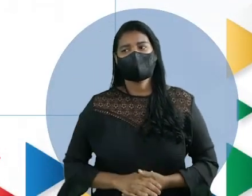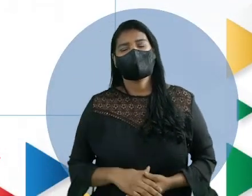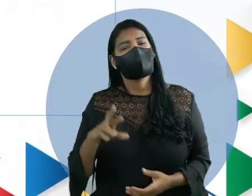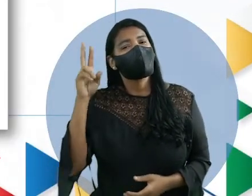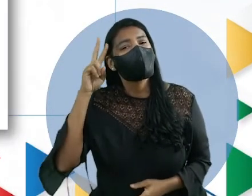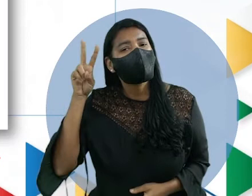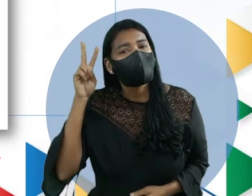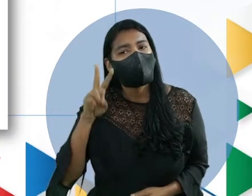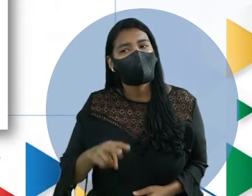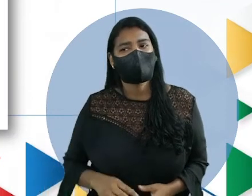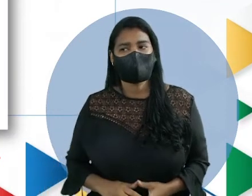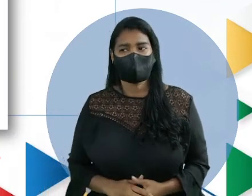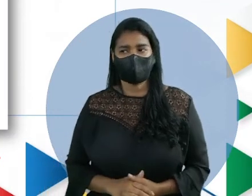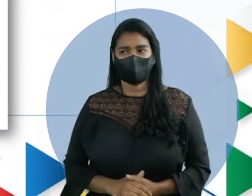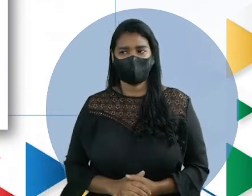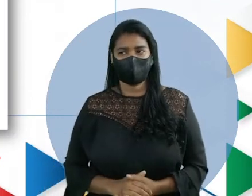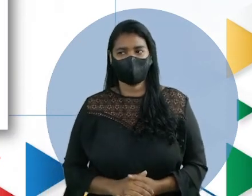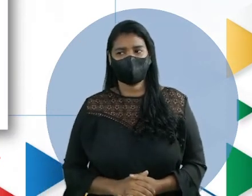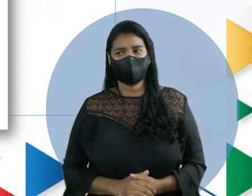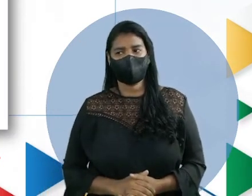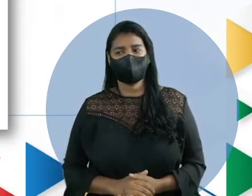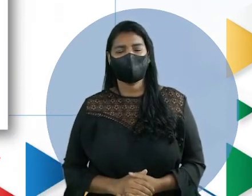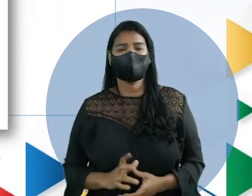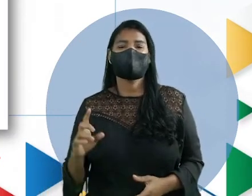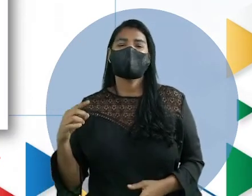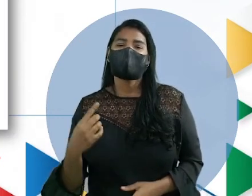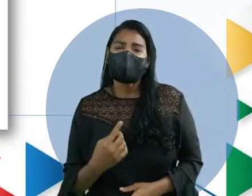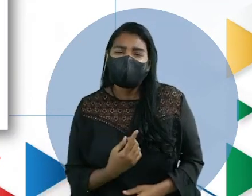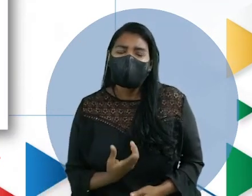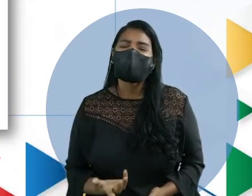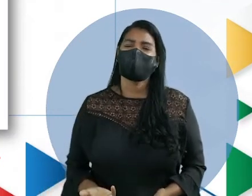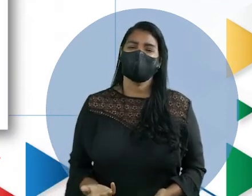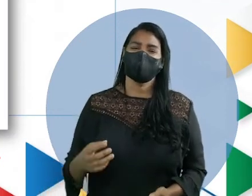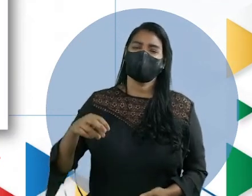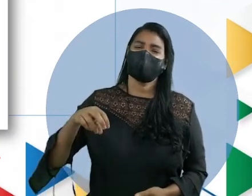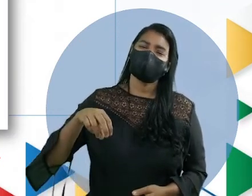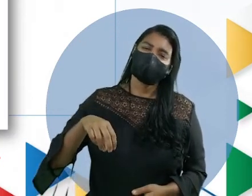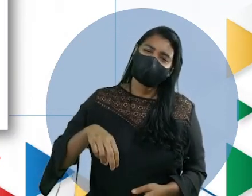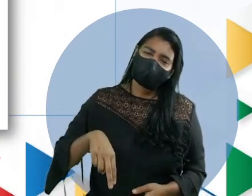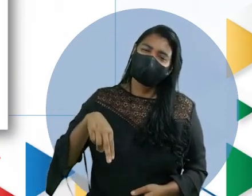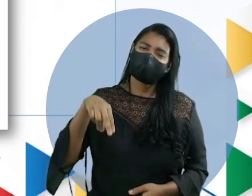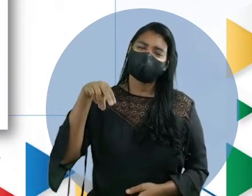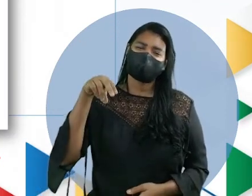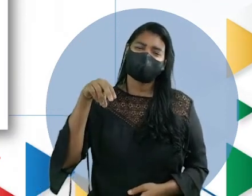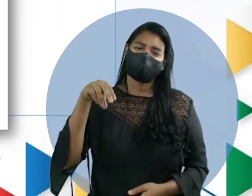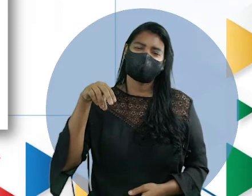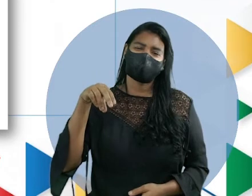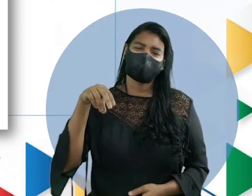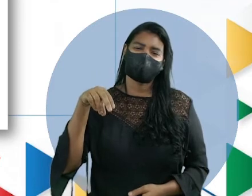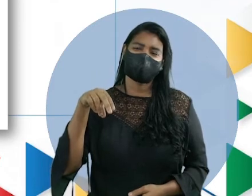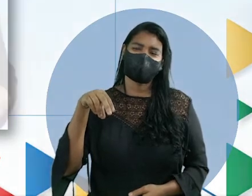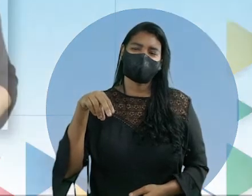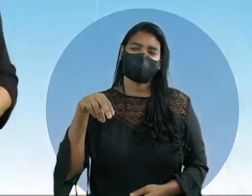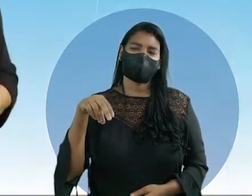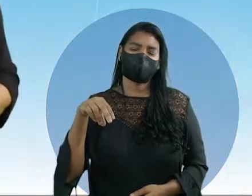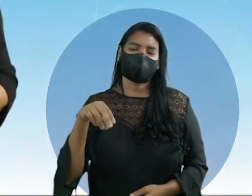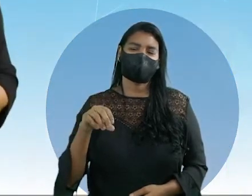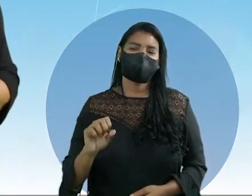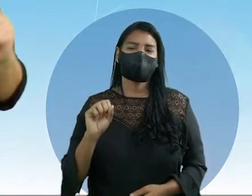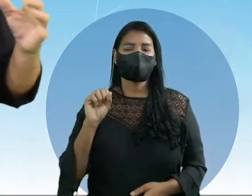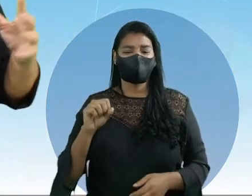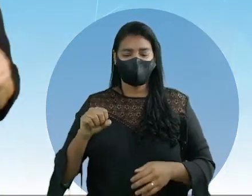lembrado? Gente, é o nosso Nordeste e o Sudeste, gente. É só lembrar do nosso sertão,